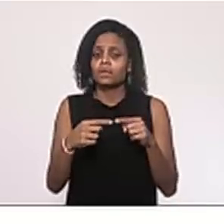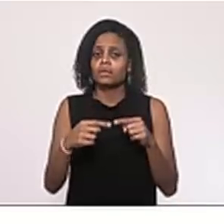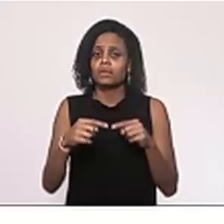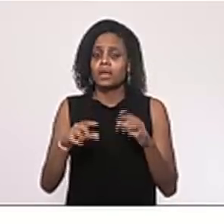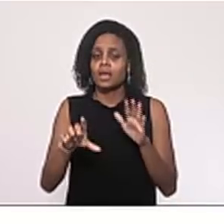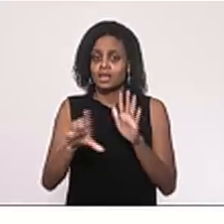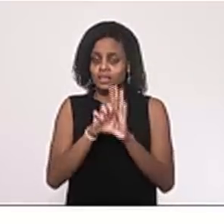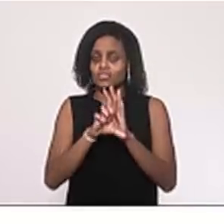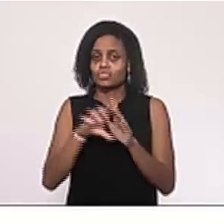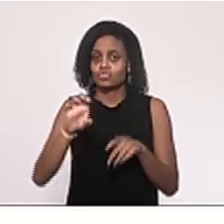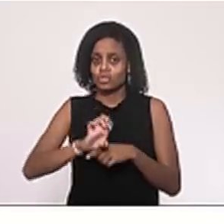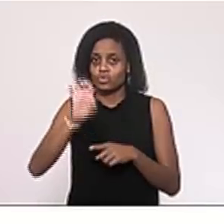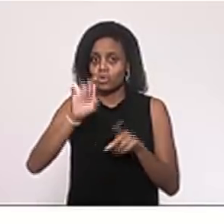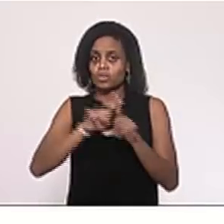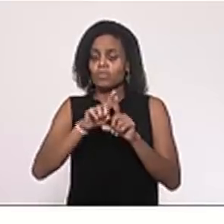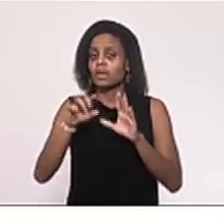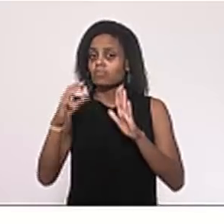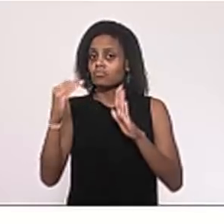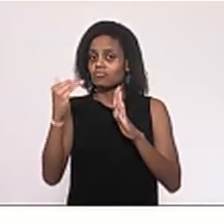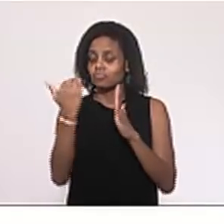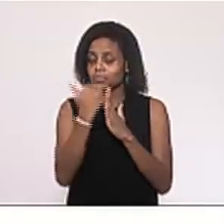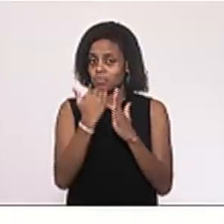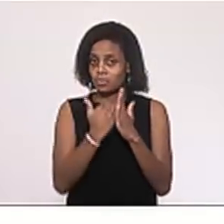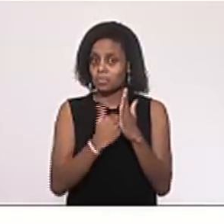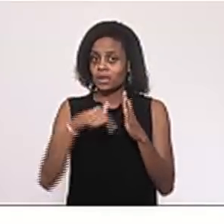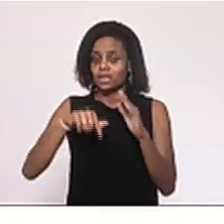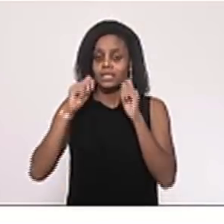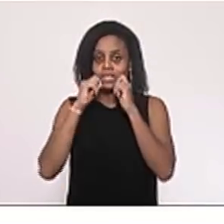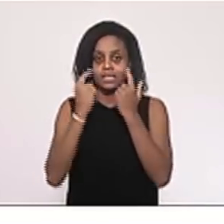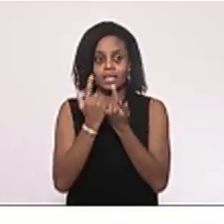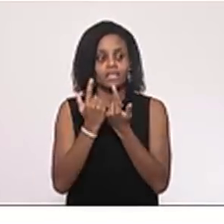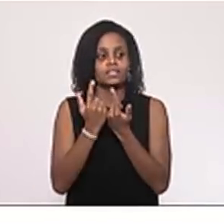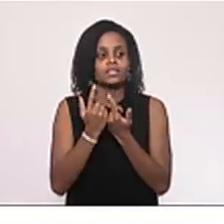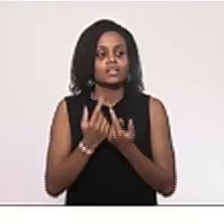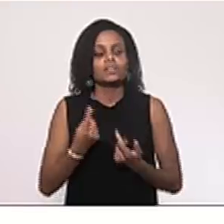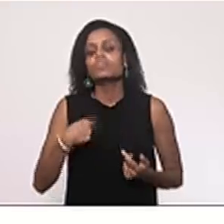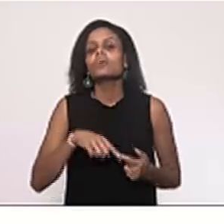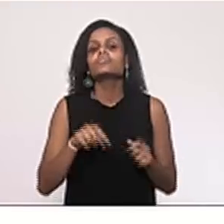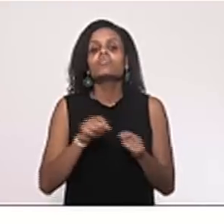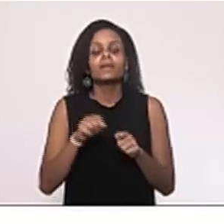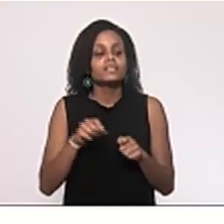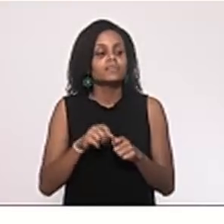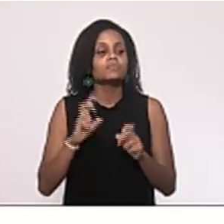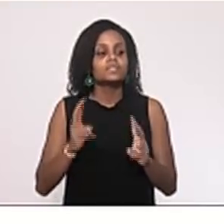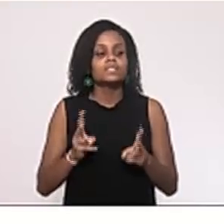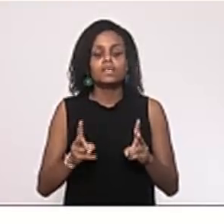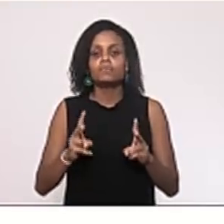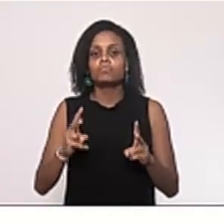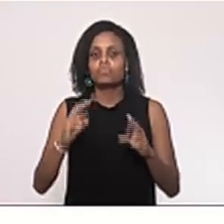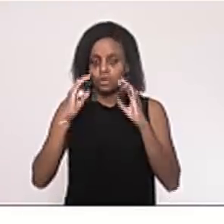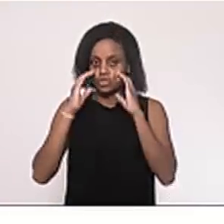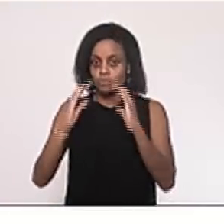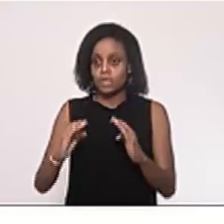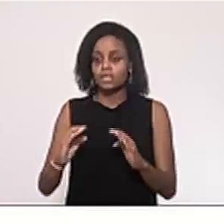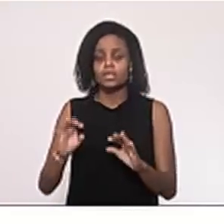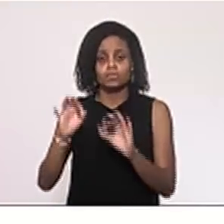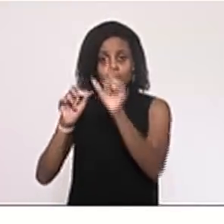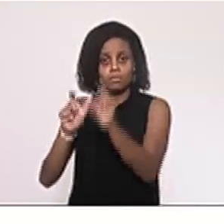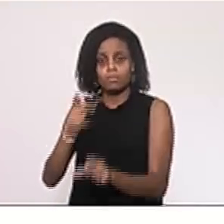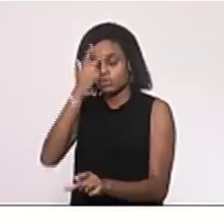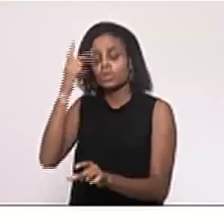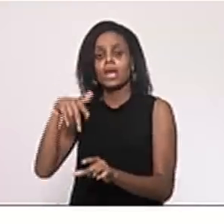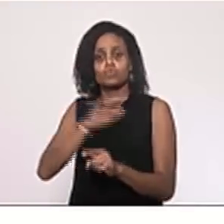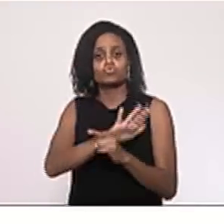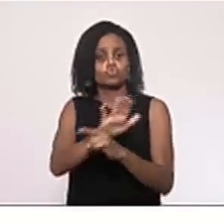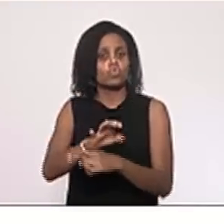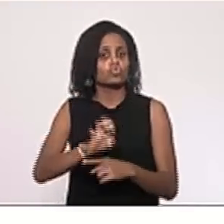também no regulamento dessa casa, nós fazemos com alguém sempre respeitando quem efetivamente prestou algum serviço para o